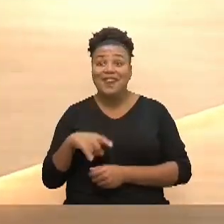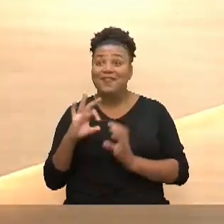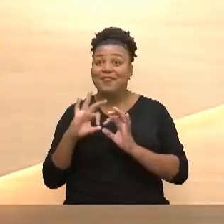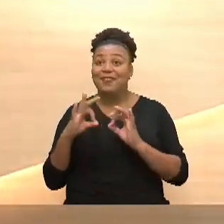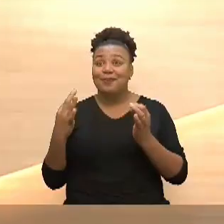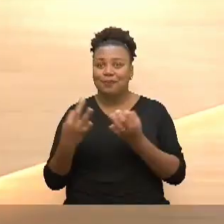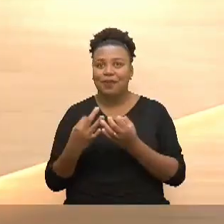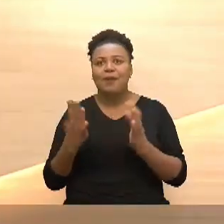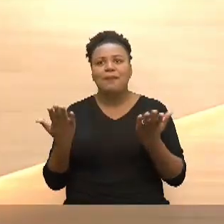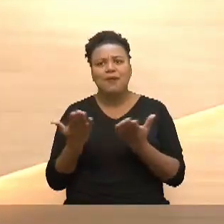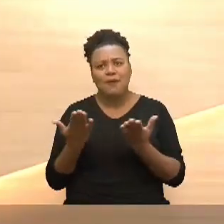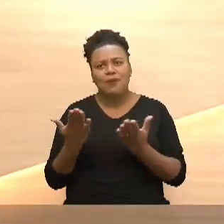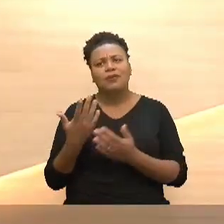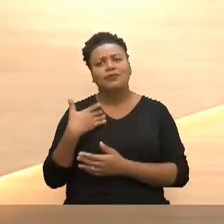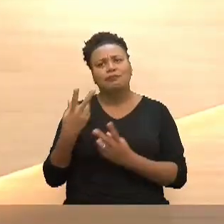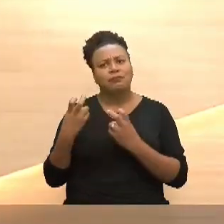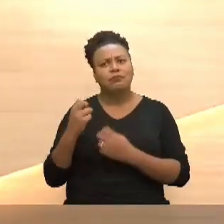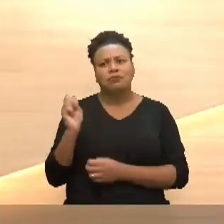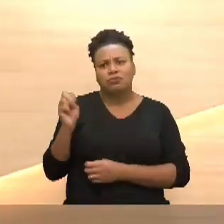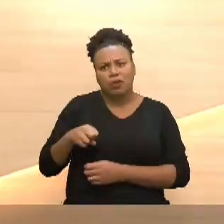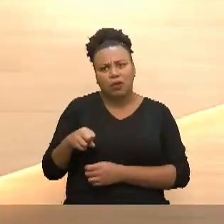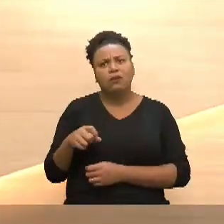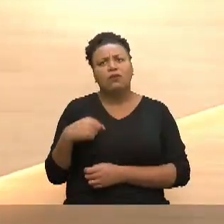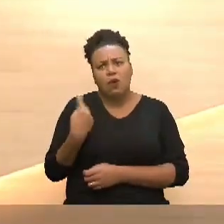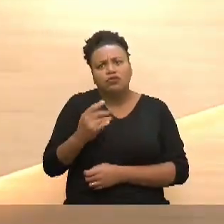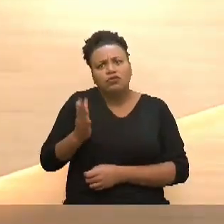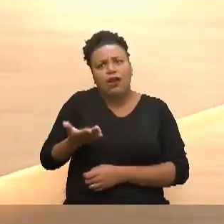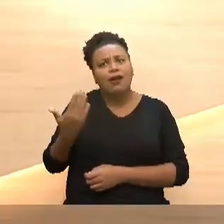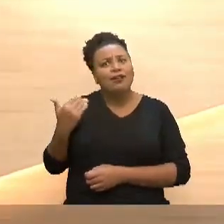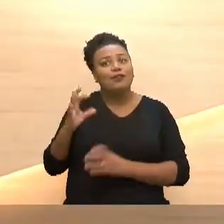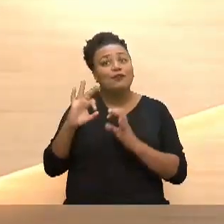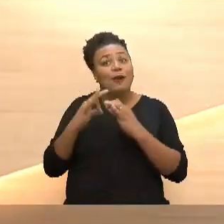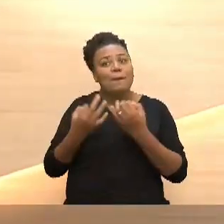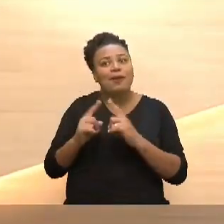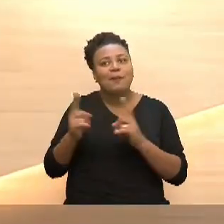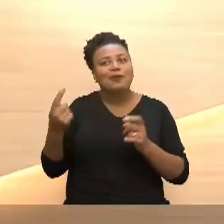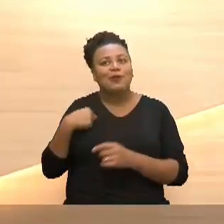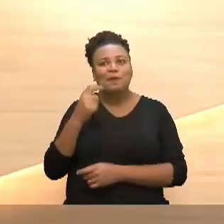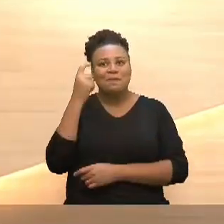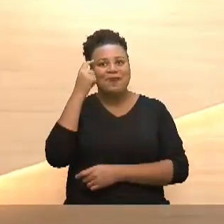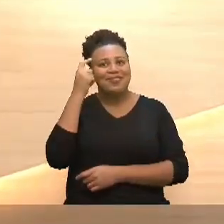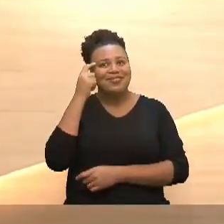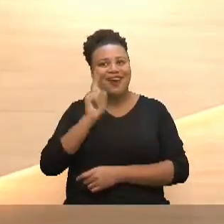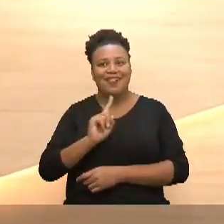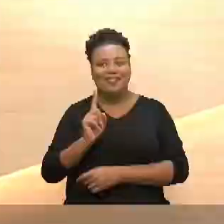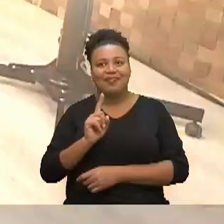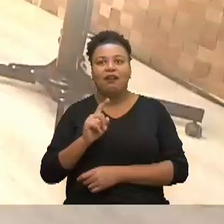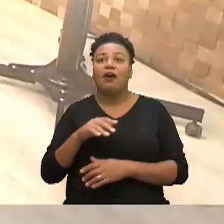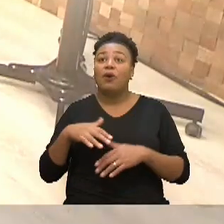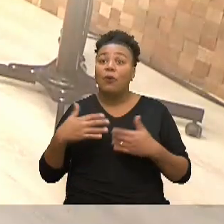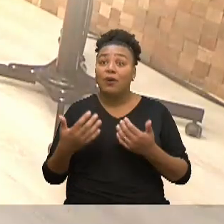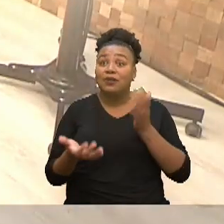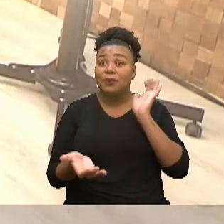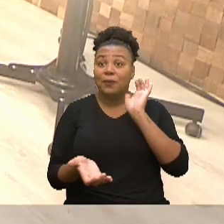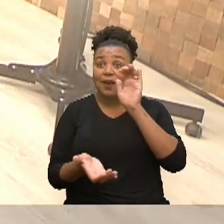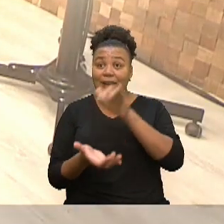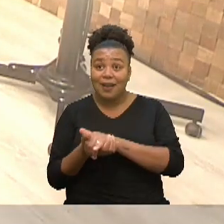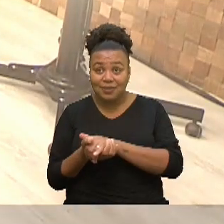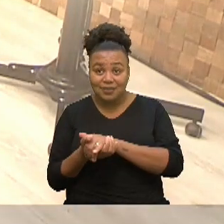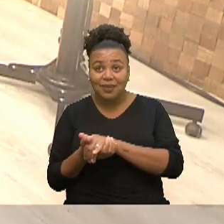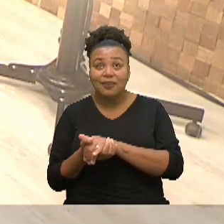mas hoje eu vejo que não que nós éramos uma família mas eu não tinha esse pensamento né e quando eu me casei